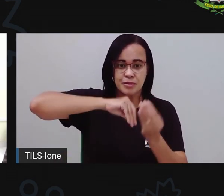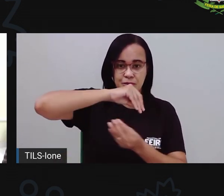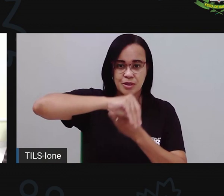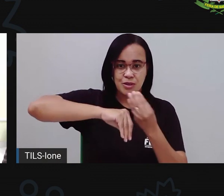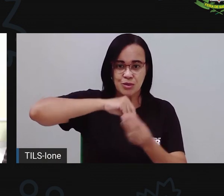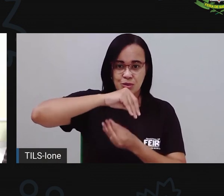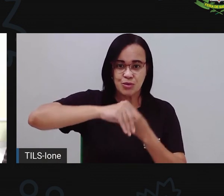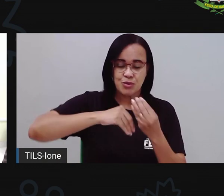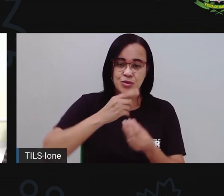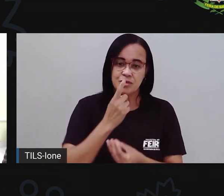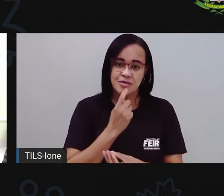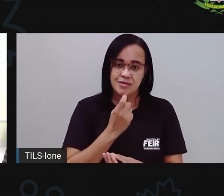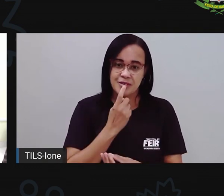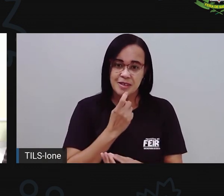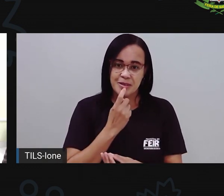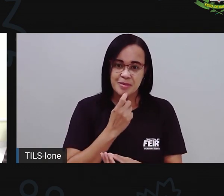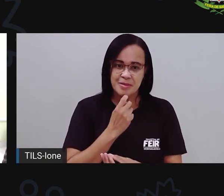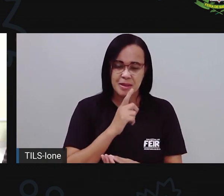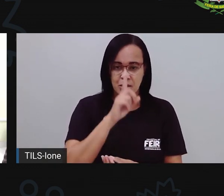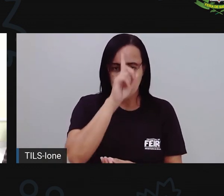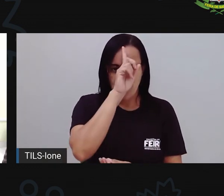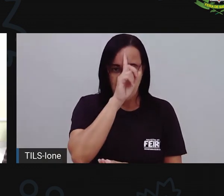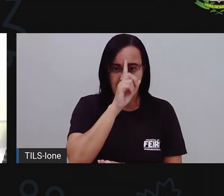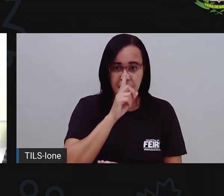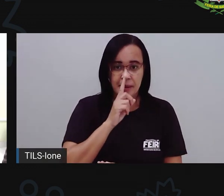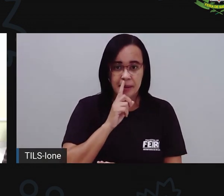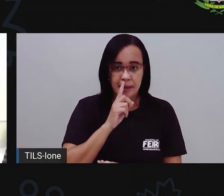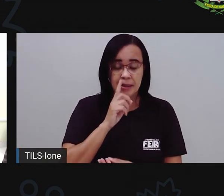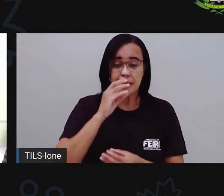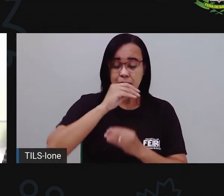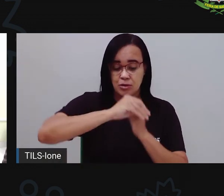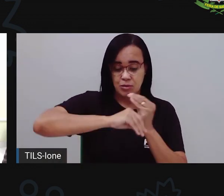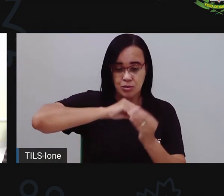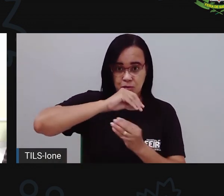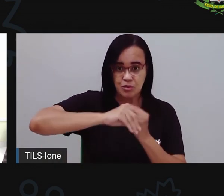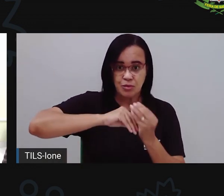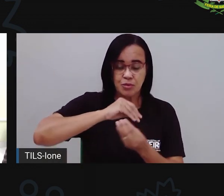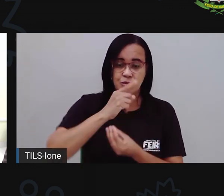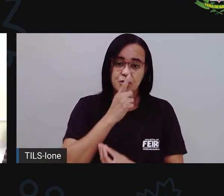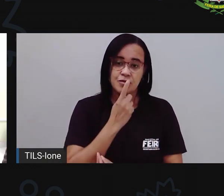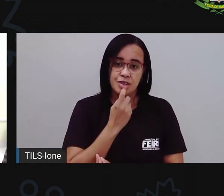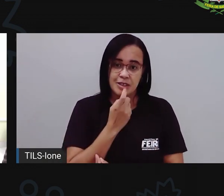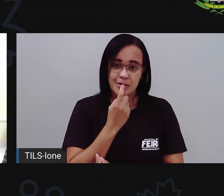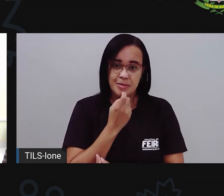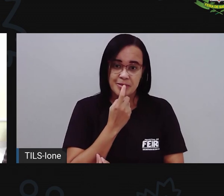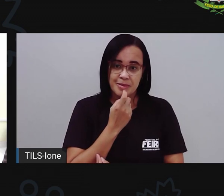vermelha. Olha só, deixa a Pró colocar aqui para vocês visualizarem melhor.